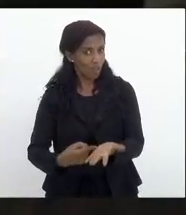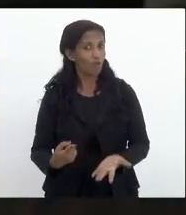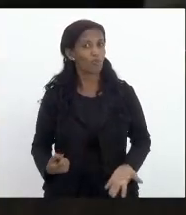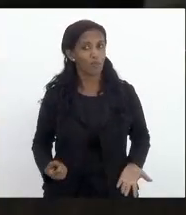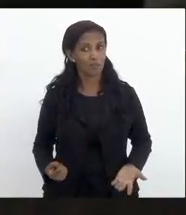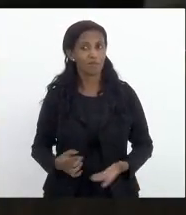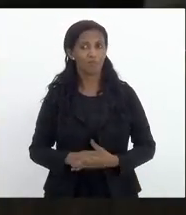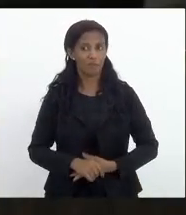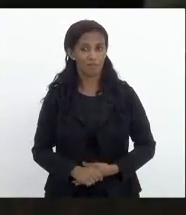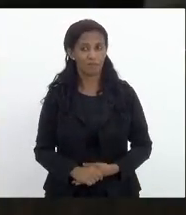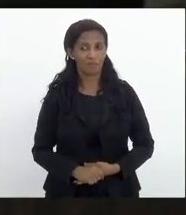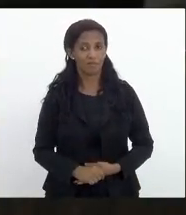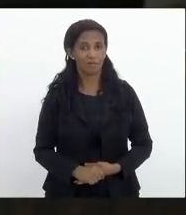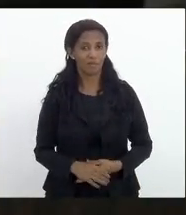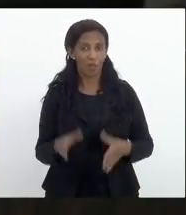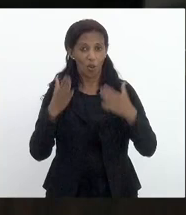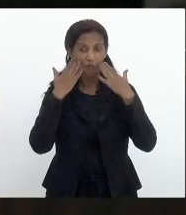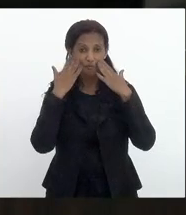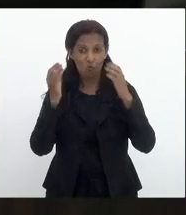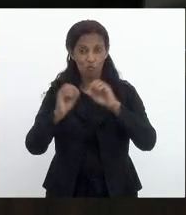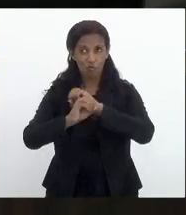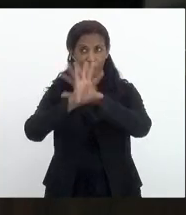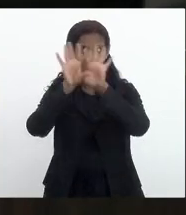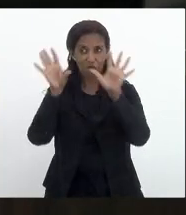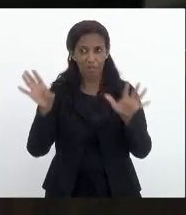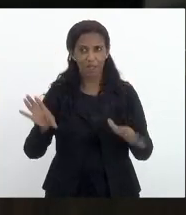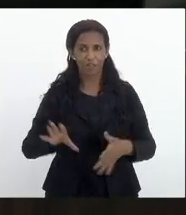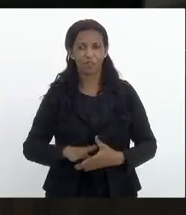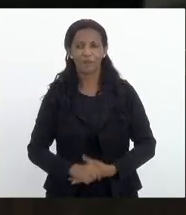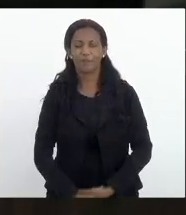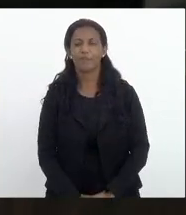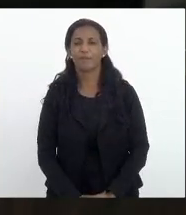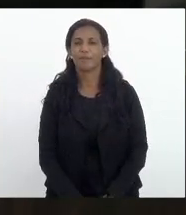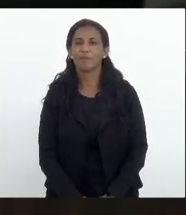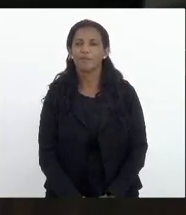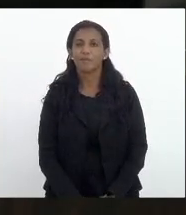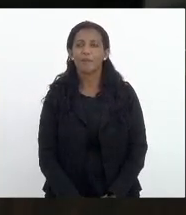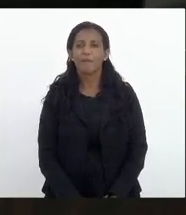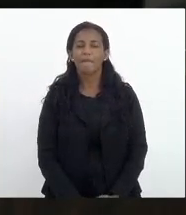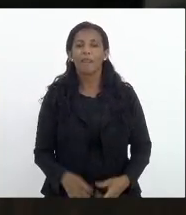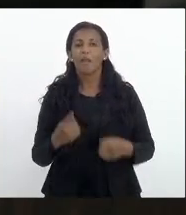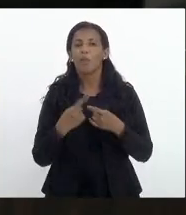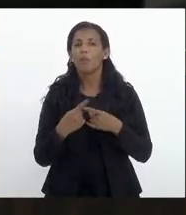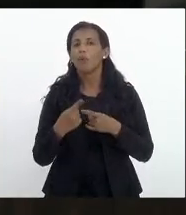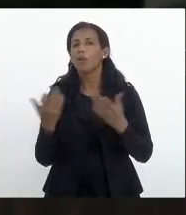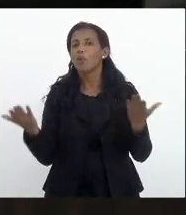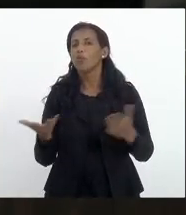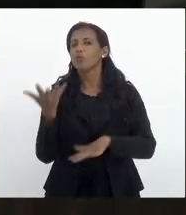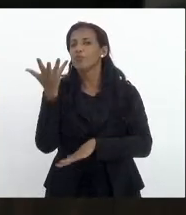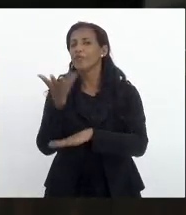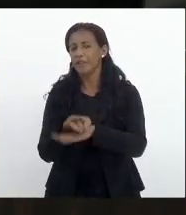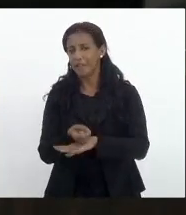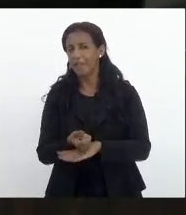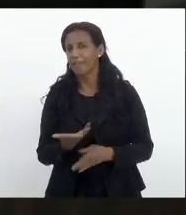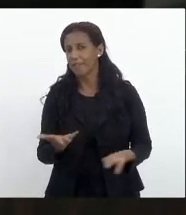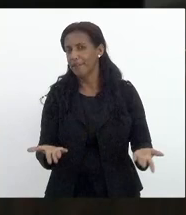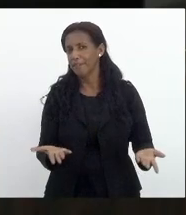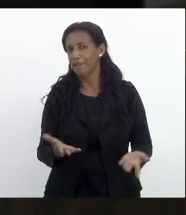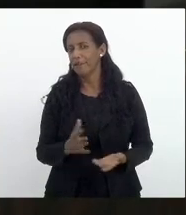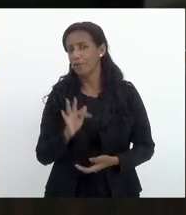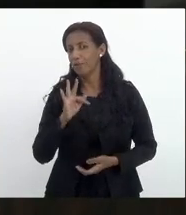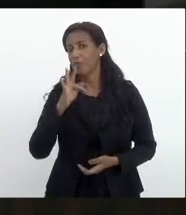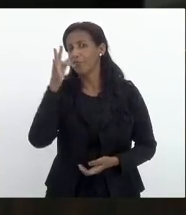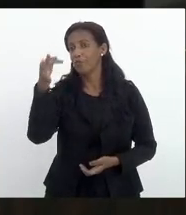acordo público transparente é porque hoje tudo fica gravado né deputado Márcio não no